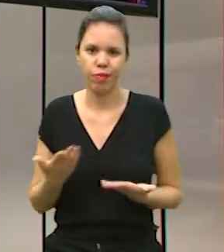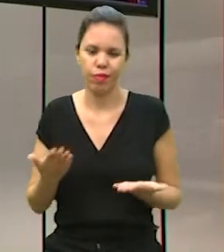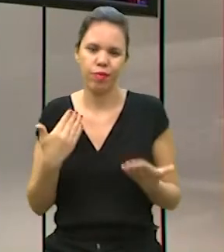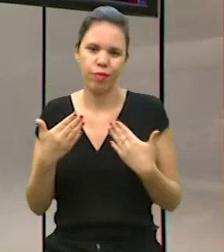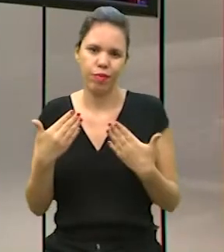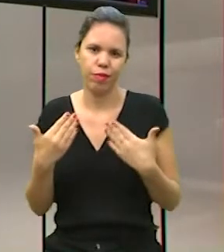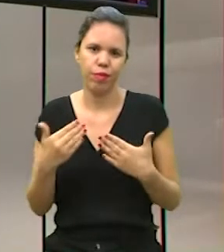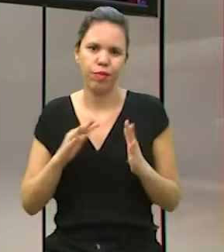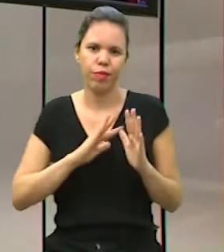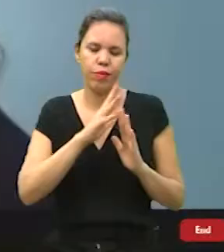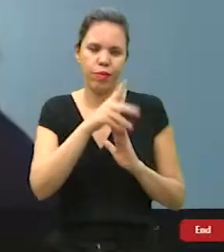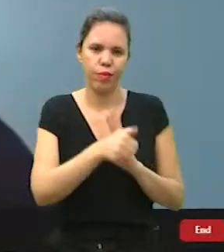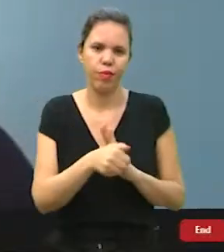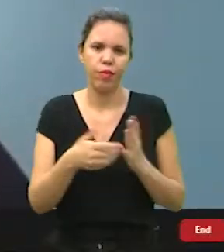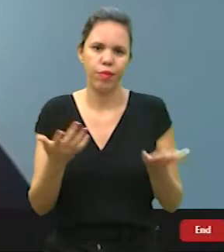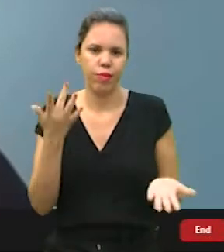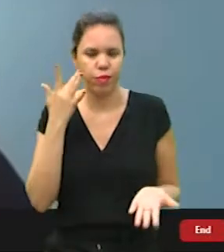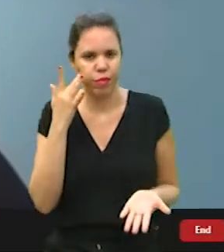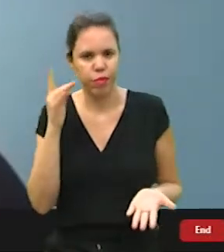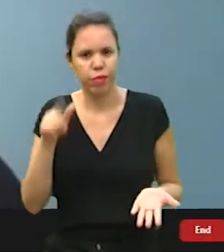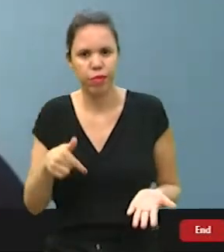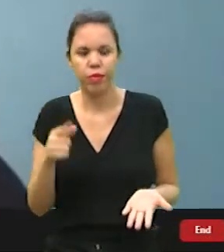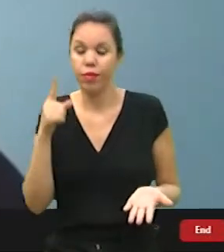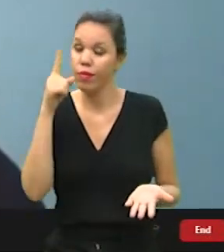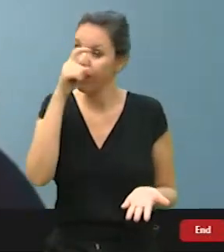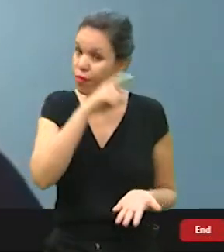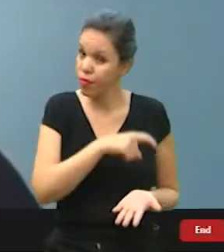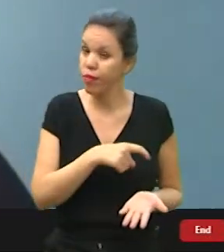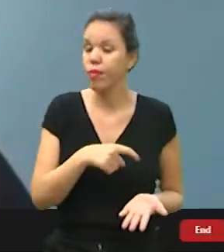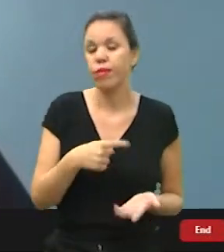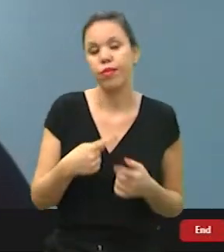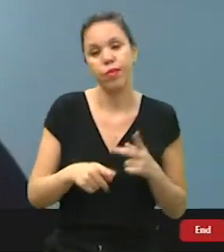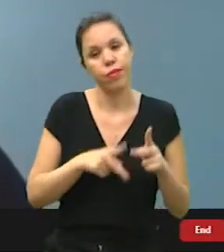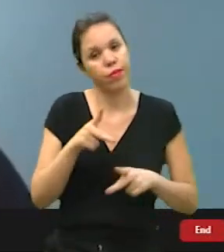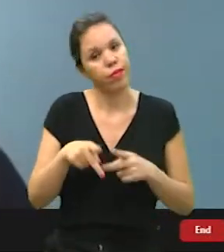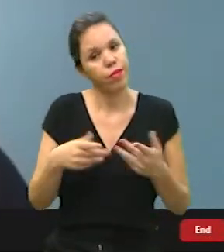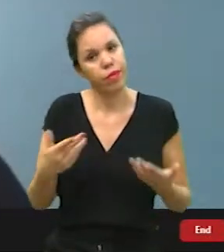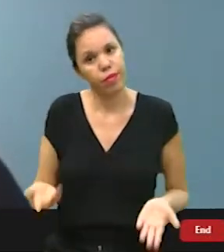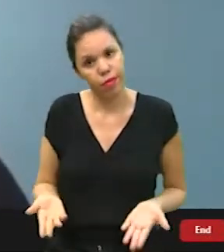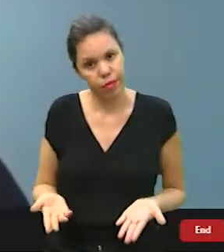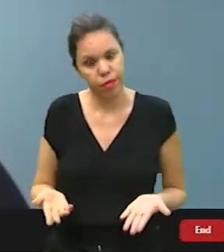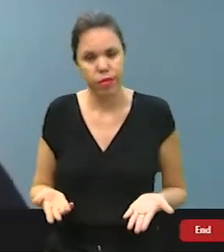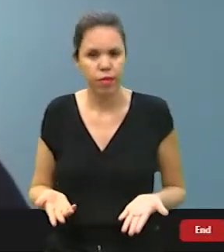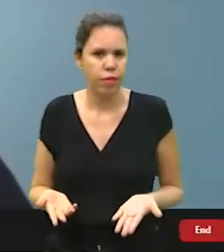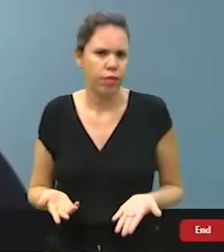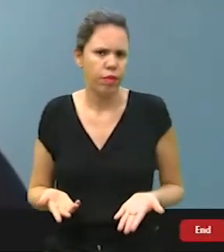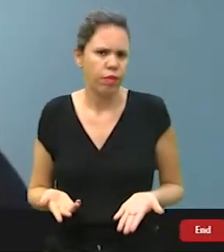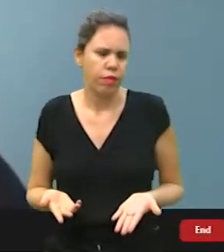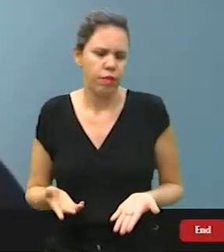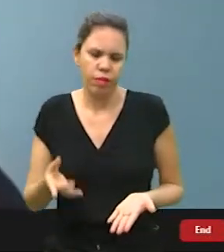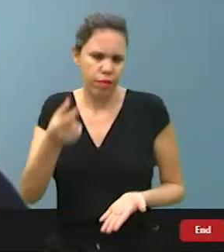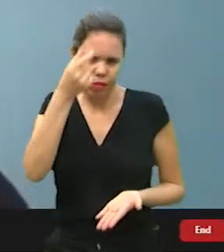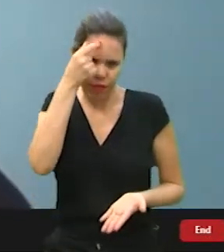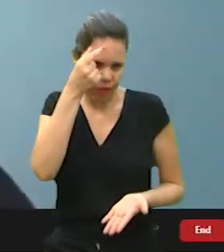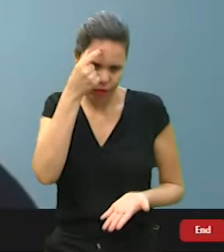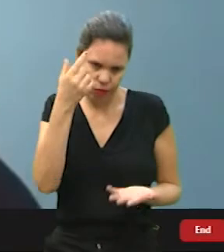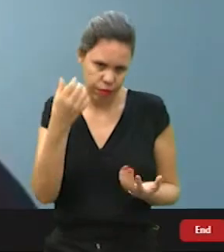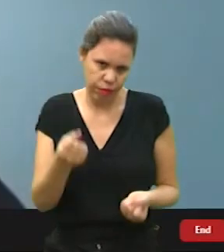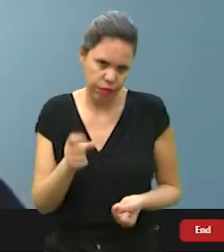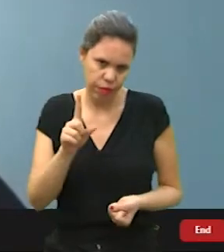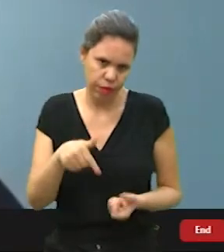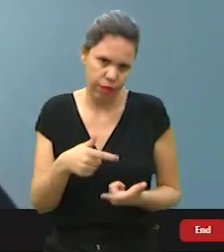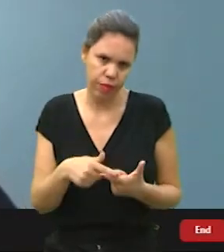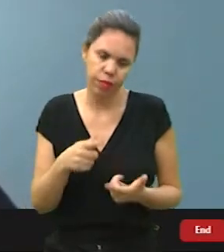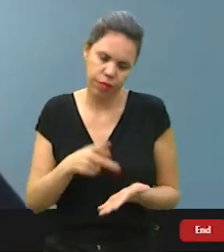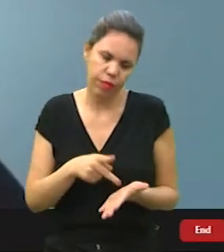Esse papo de meio ambiente, ele é bem difícil porque as pessoas acabam não se conscientizando.